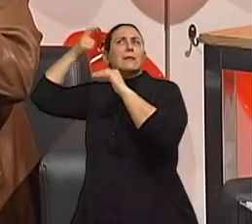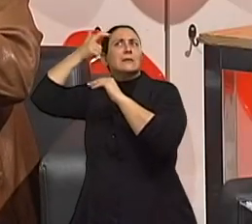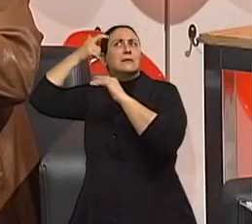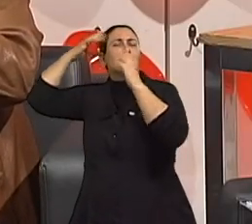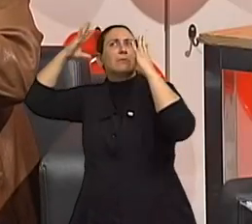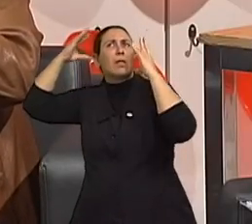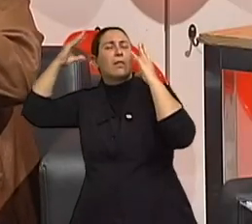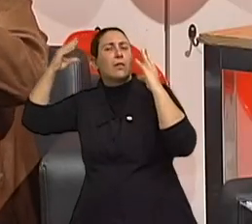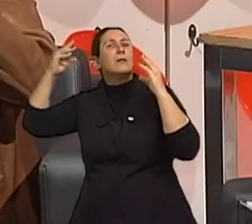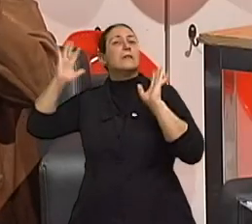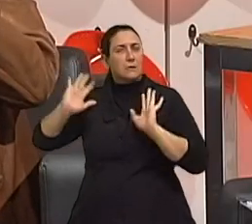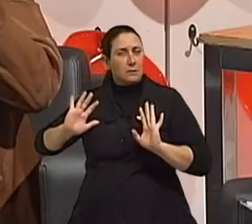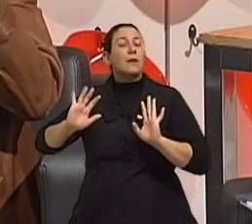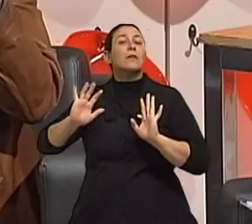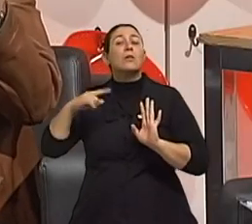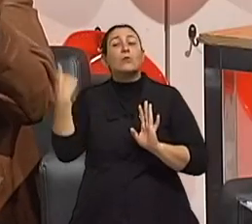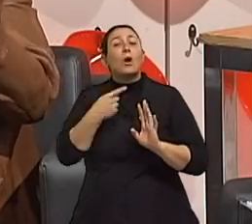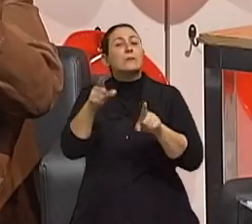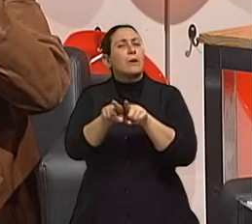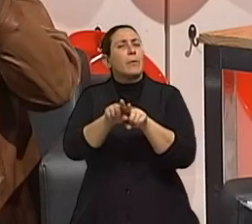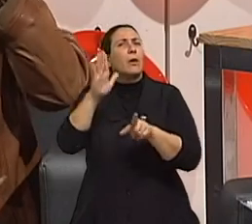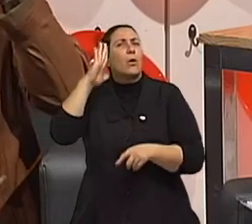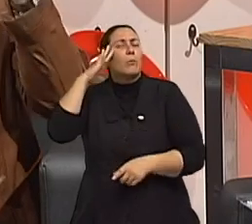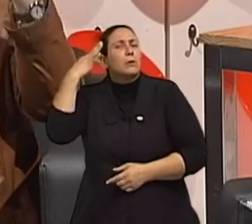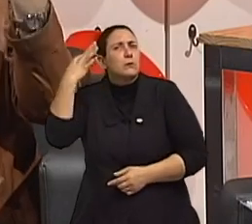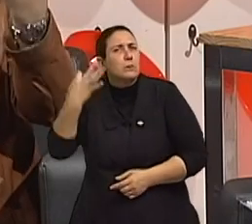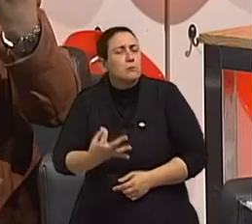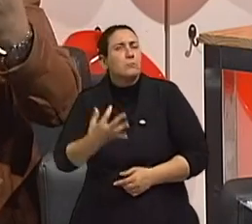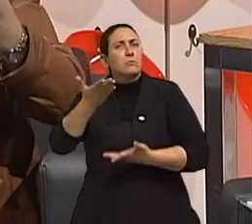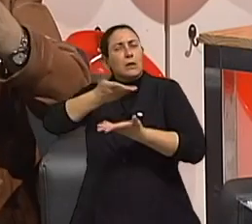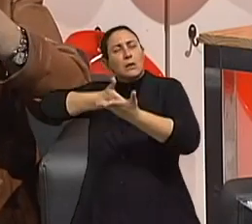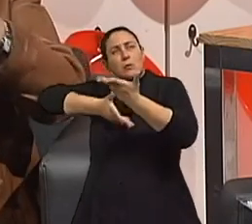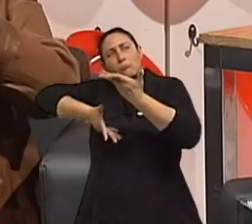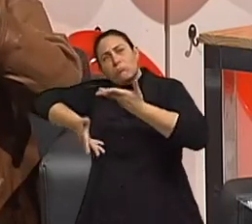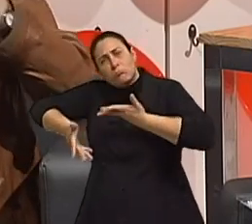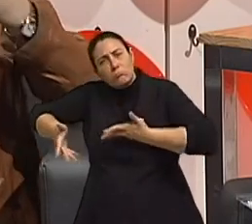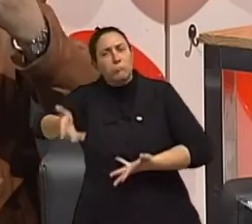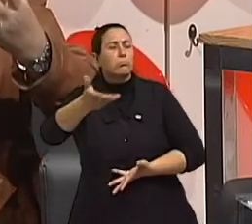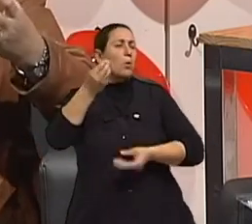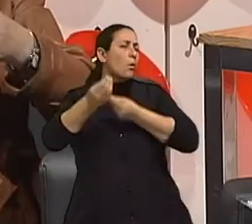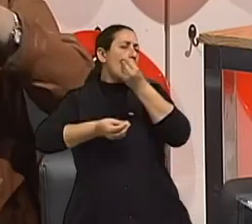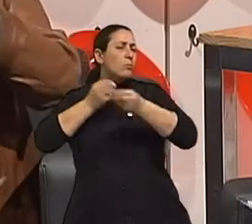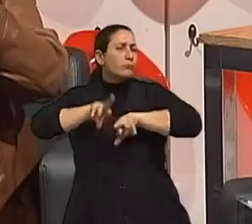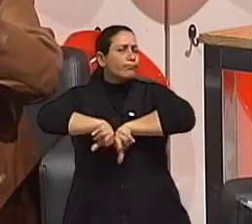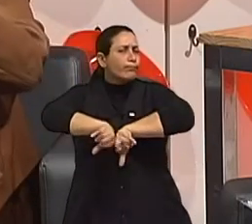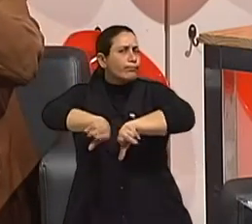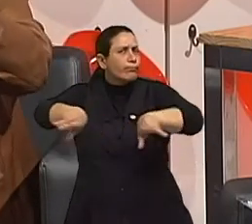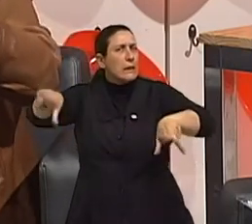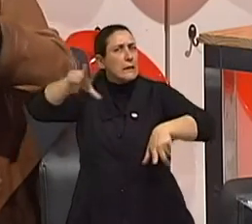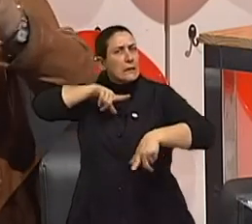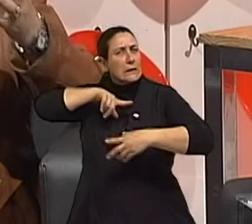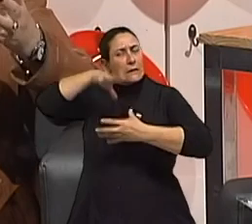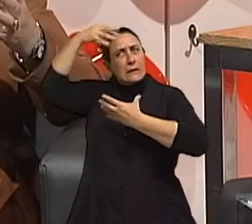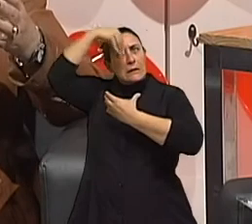a nossa, inclusive, capacidade de compreensão, de integração dos vários, dos múltiplos fatores que contemplam